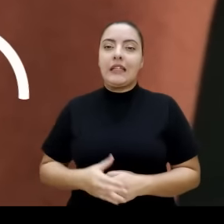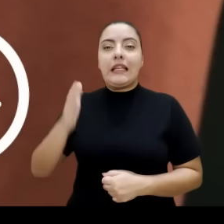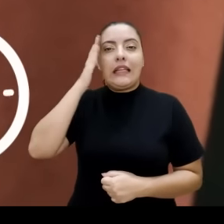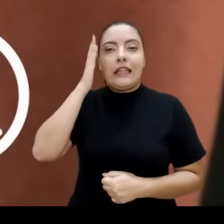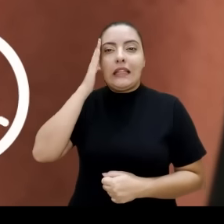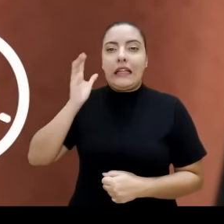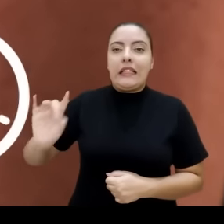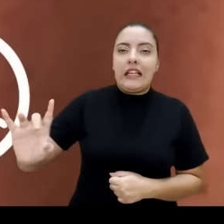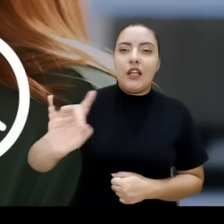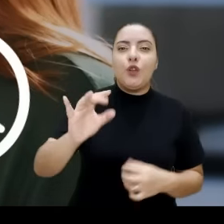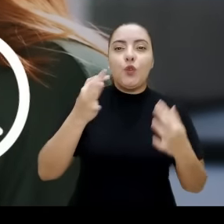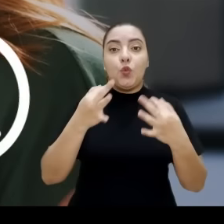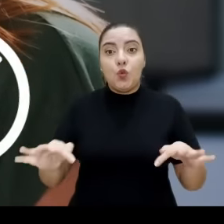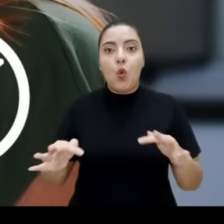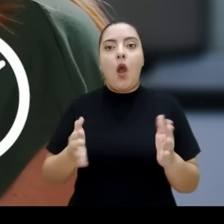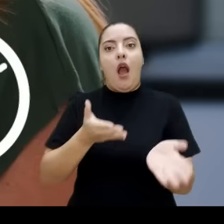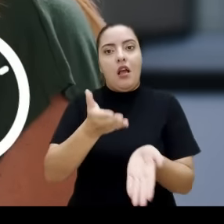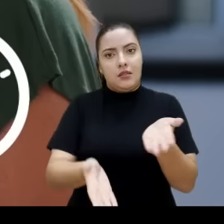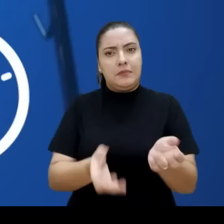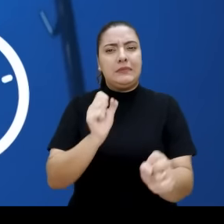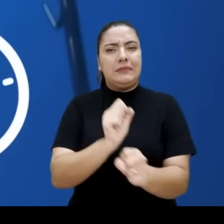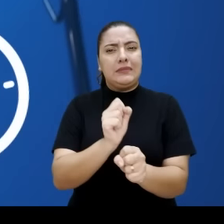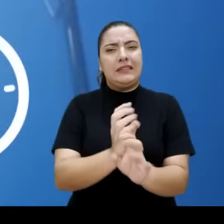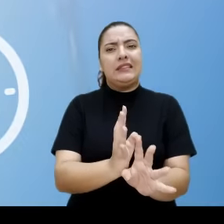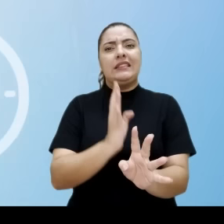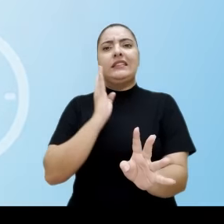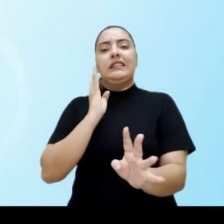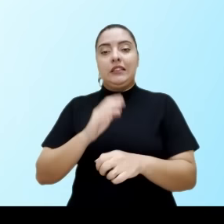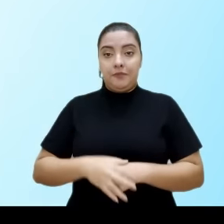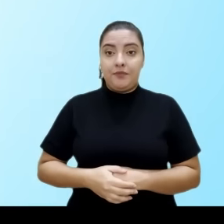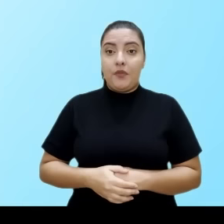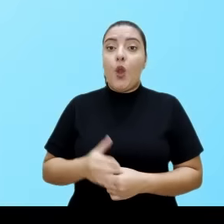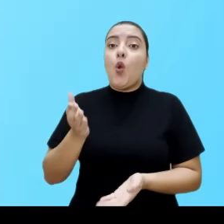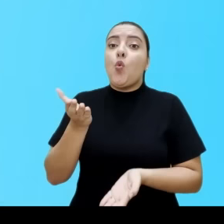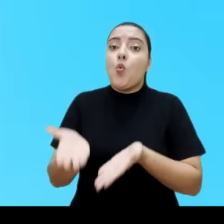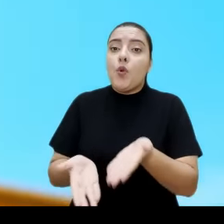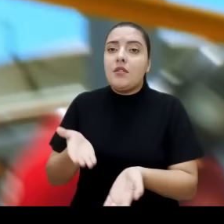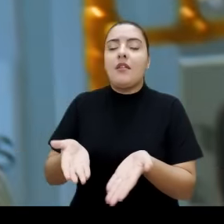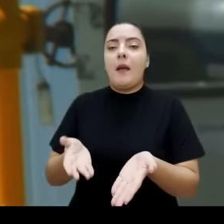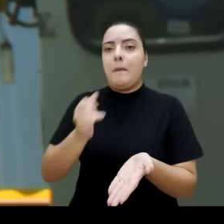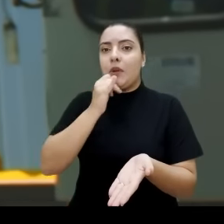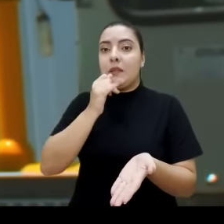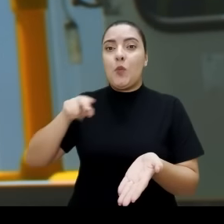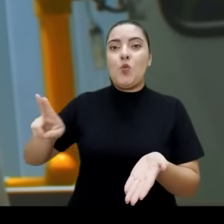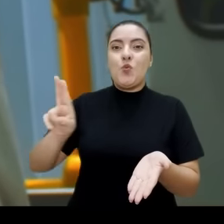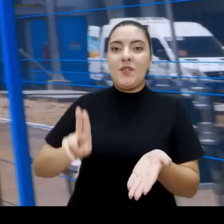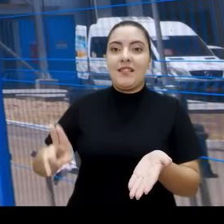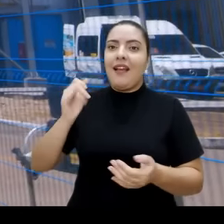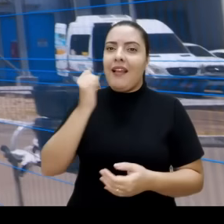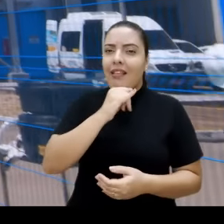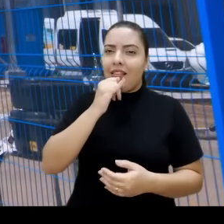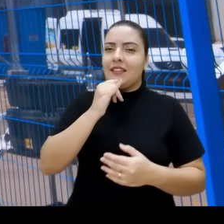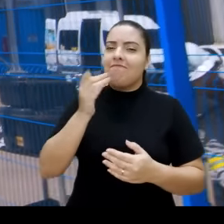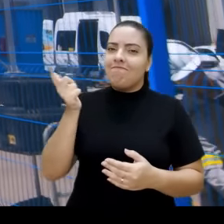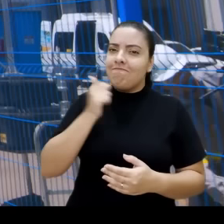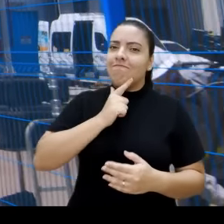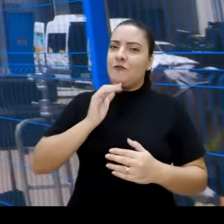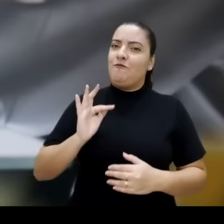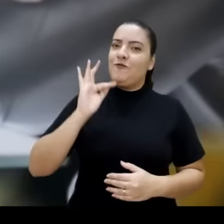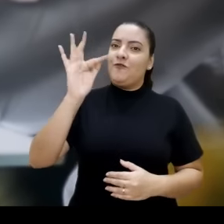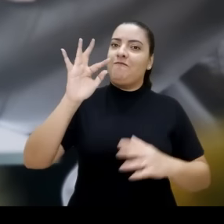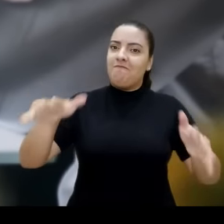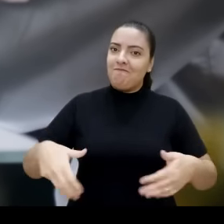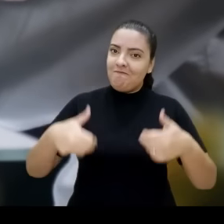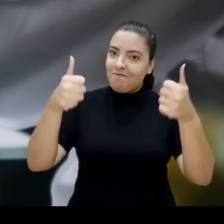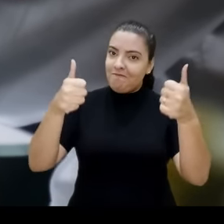É entender cada dor e atender a quem espera. Cuidar é usar toda a nossa energia para avançar na direção